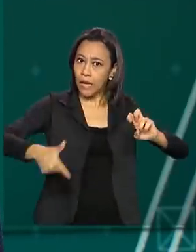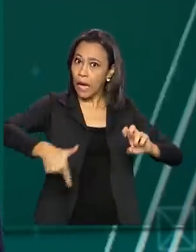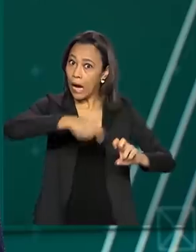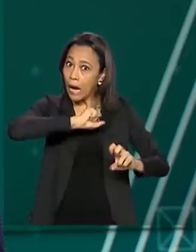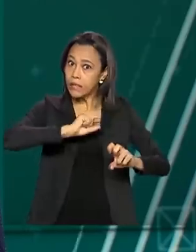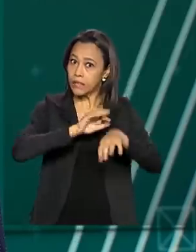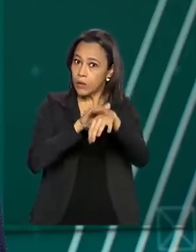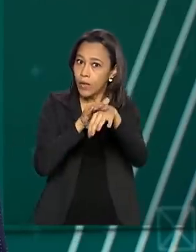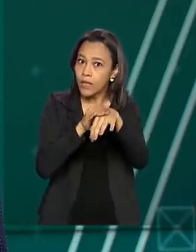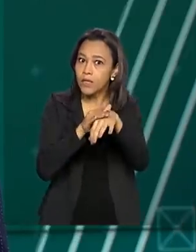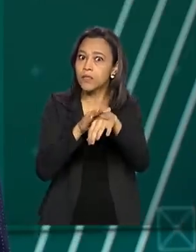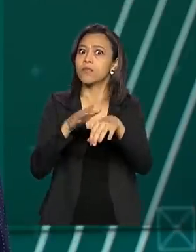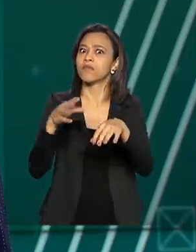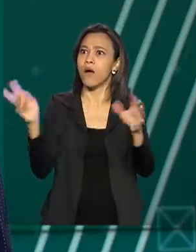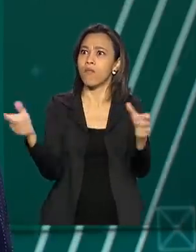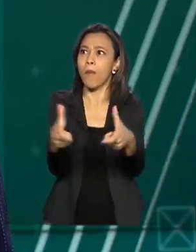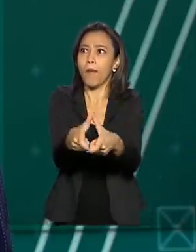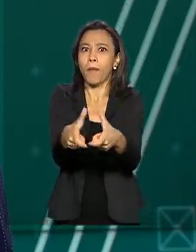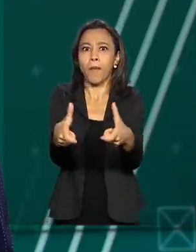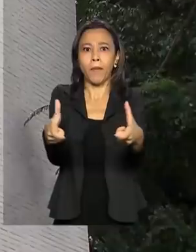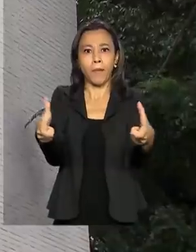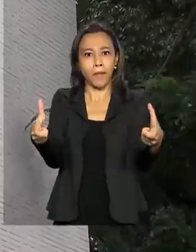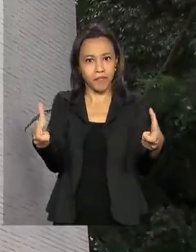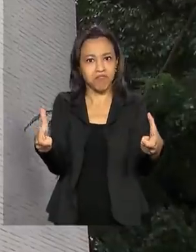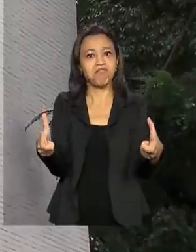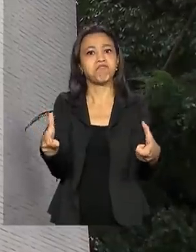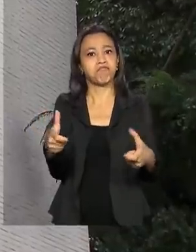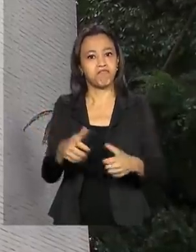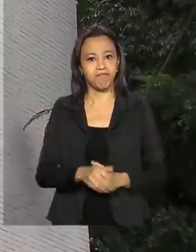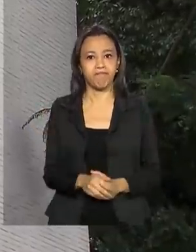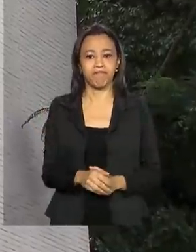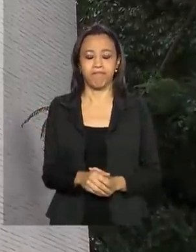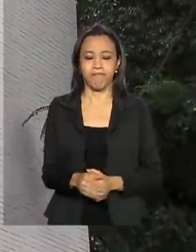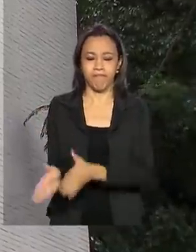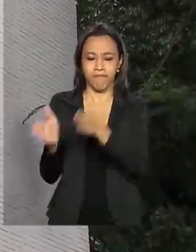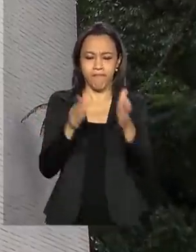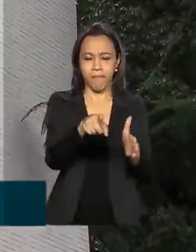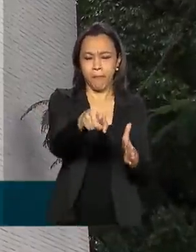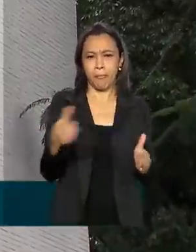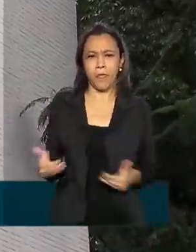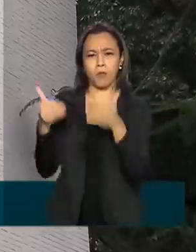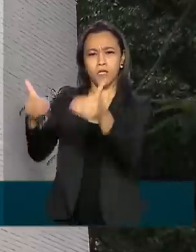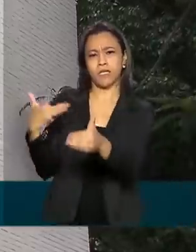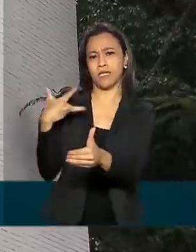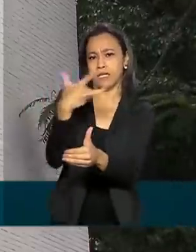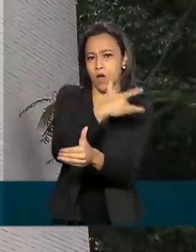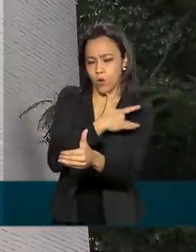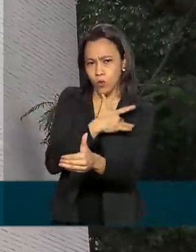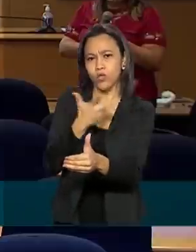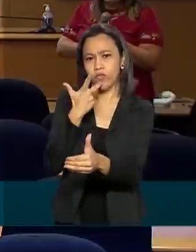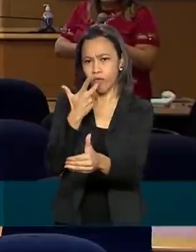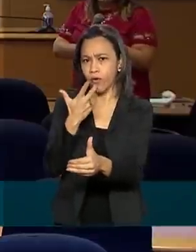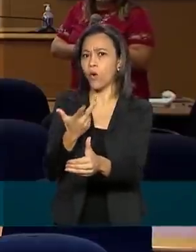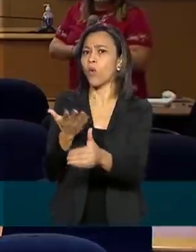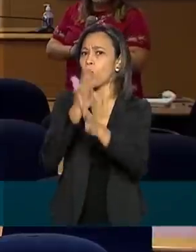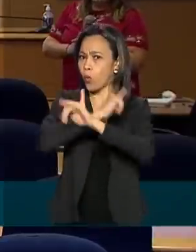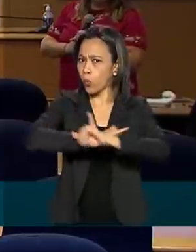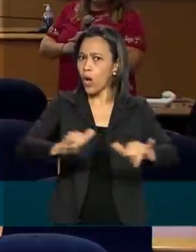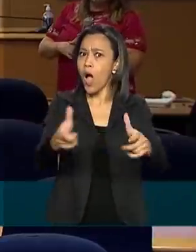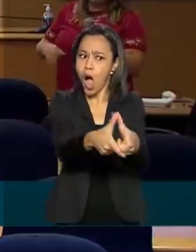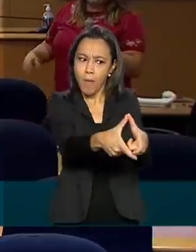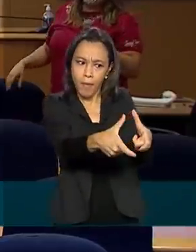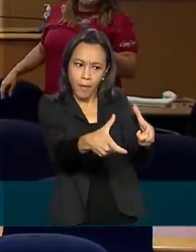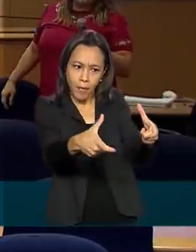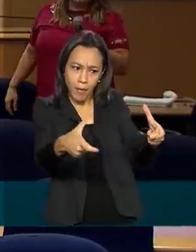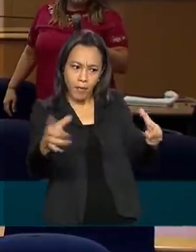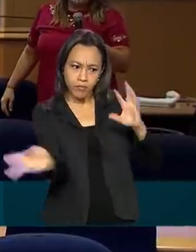revela um aumento no número de casos. O Ministério da Saúde informou que houve aumento tanto no número